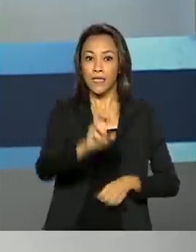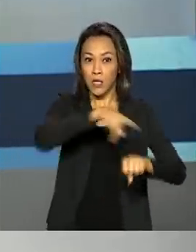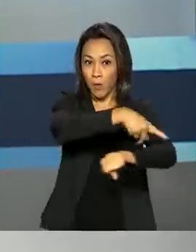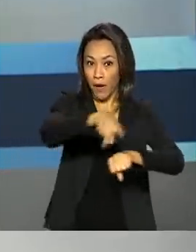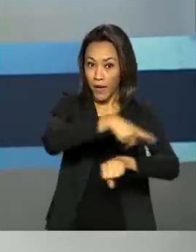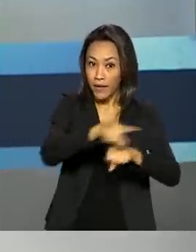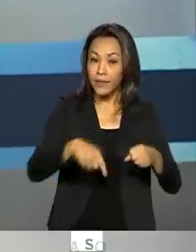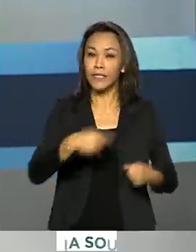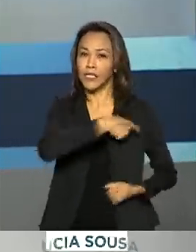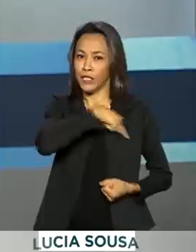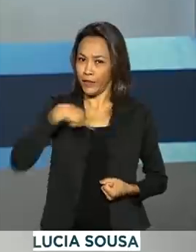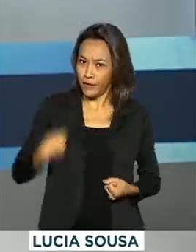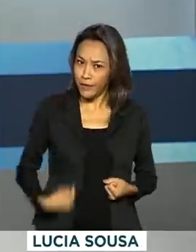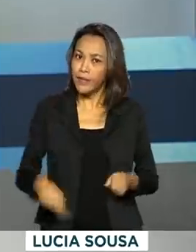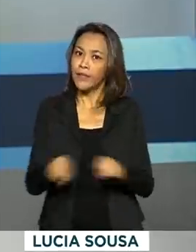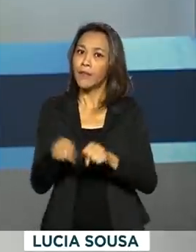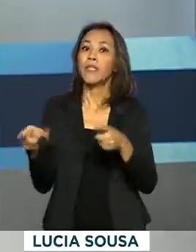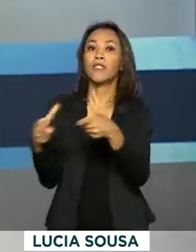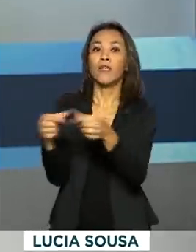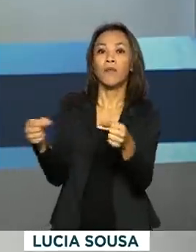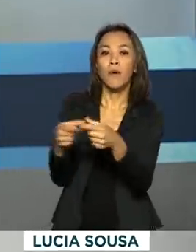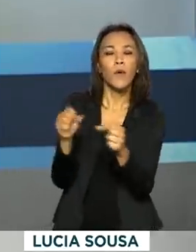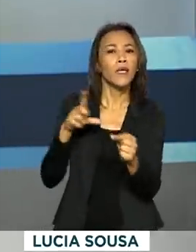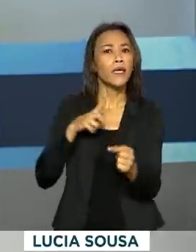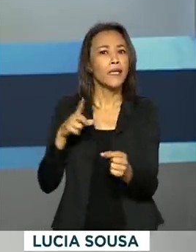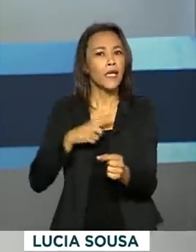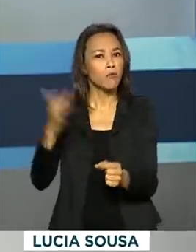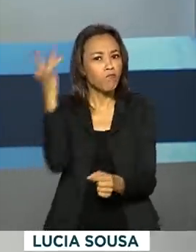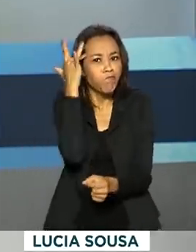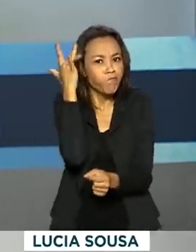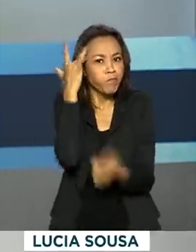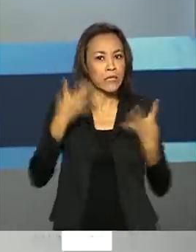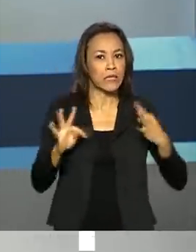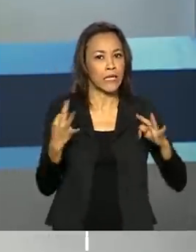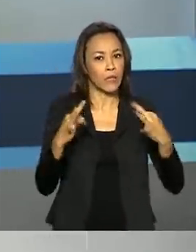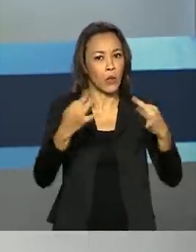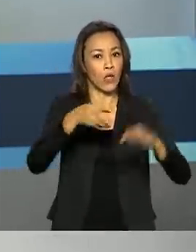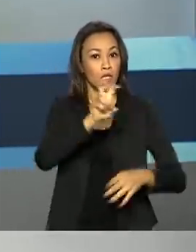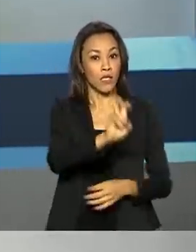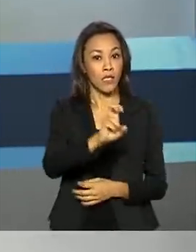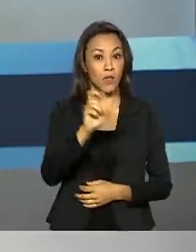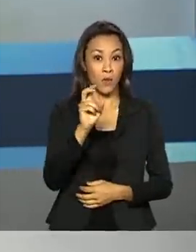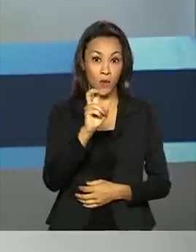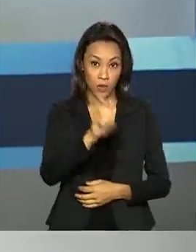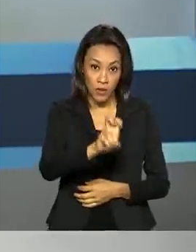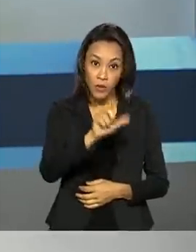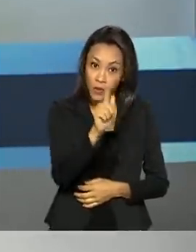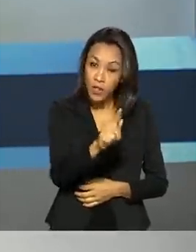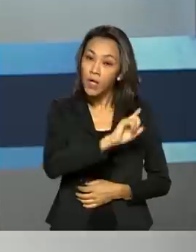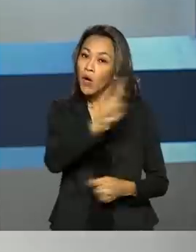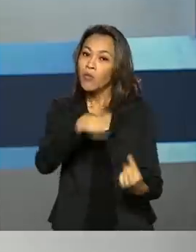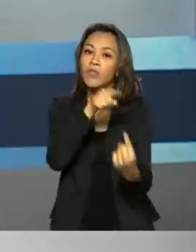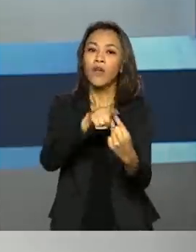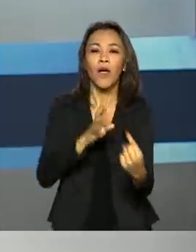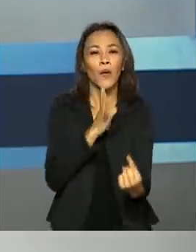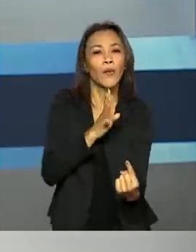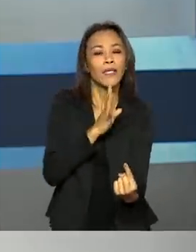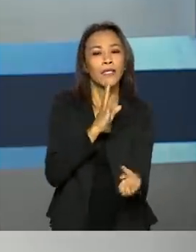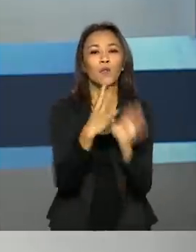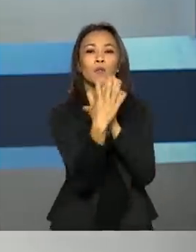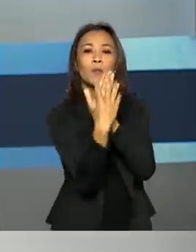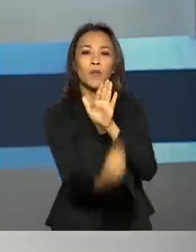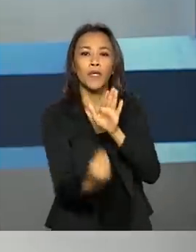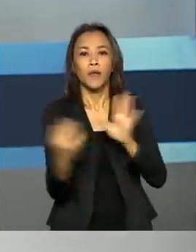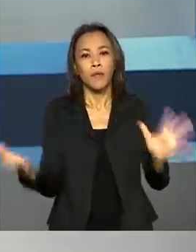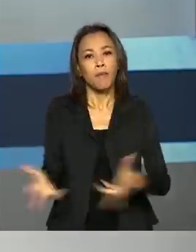China e Japão, que detém capacidade tecnológica em 5G. O objetivo é conhecer os modelos utilizados e aprimorar o